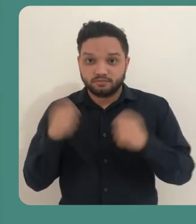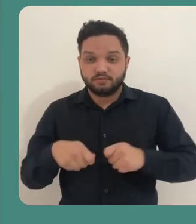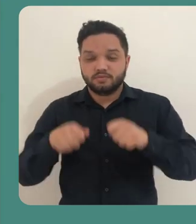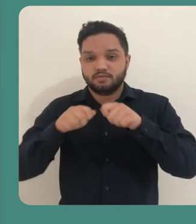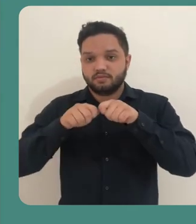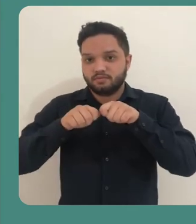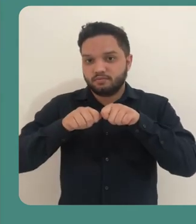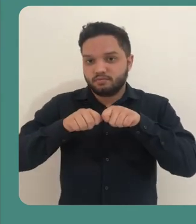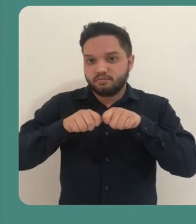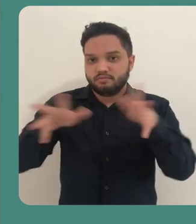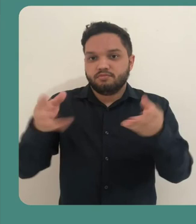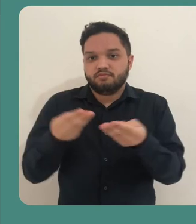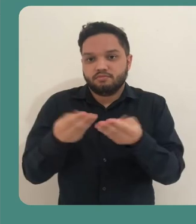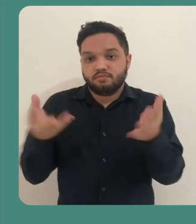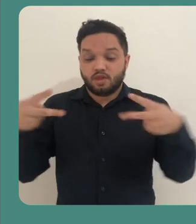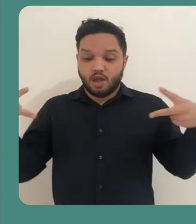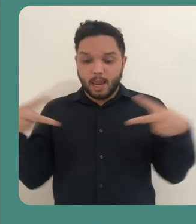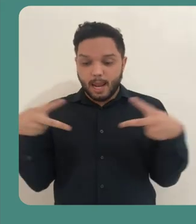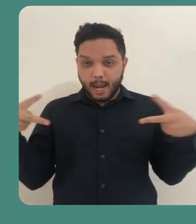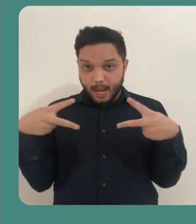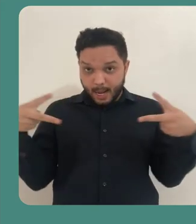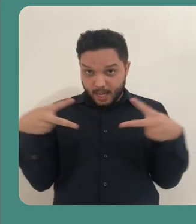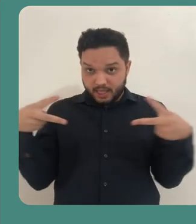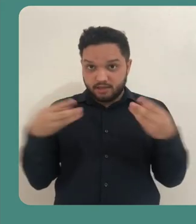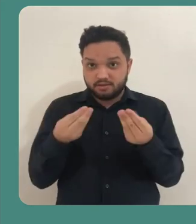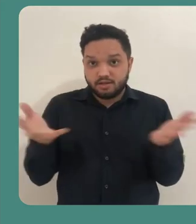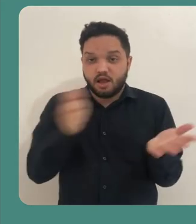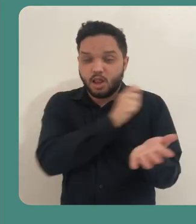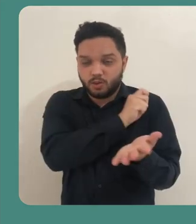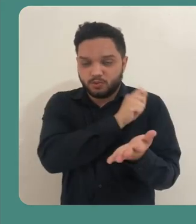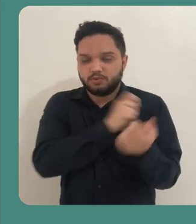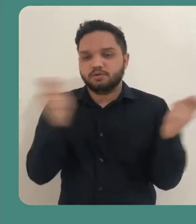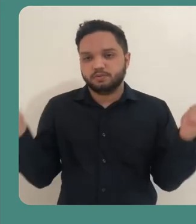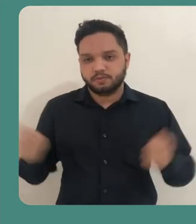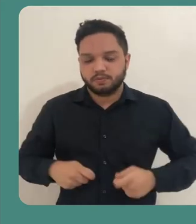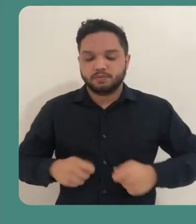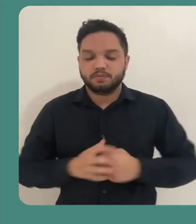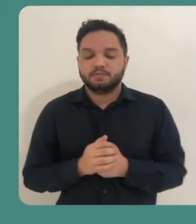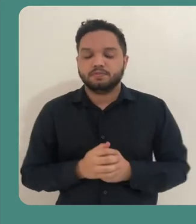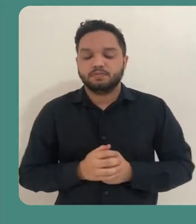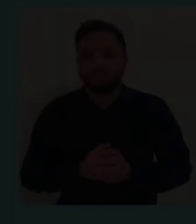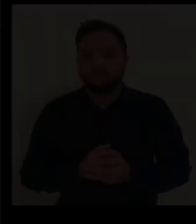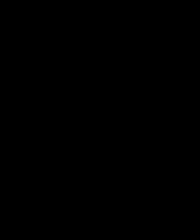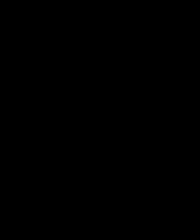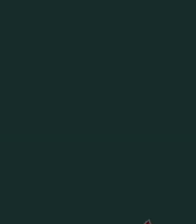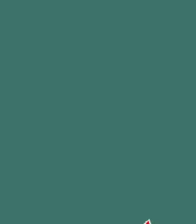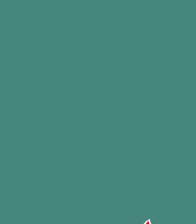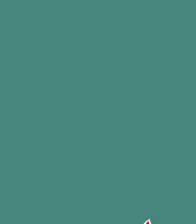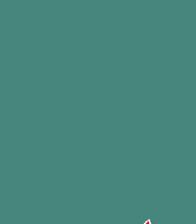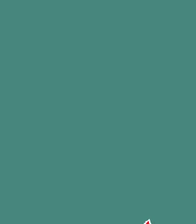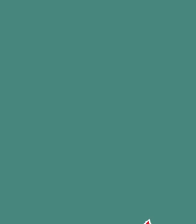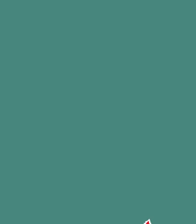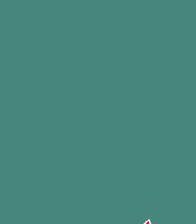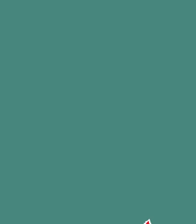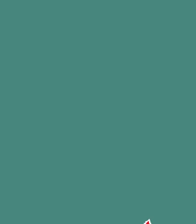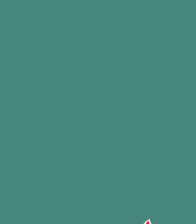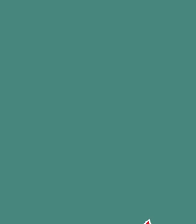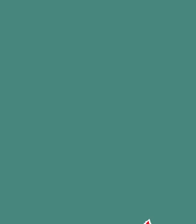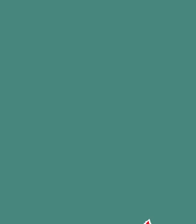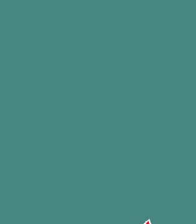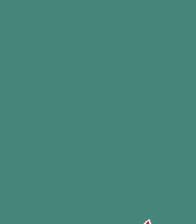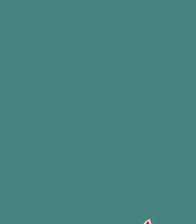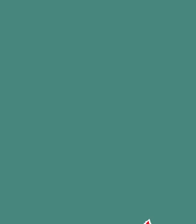E pode compartilhar o link dela com seus estudantes. E também a